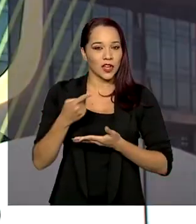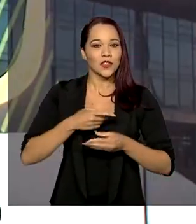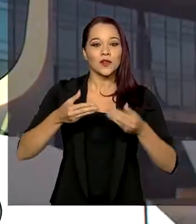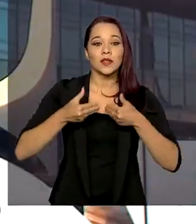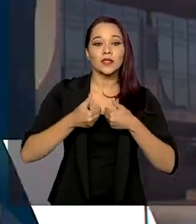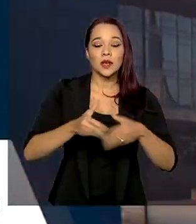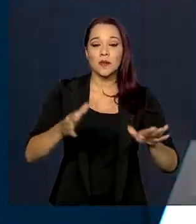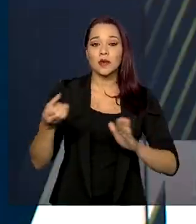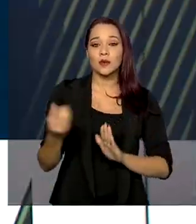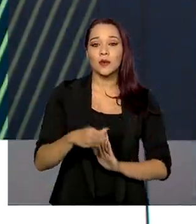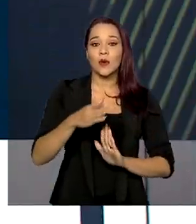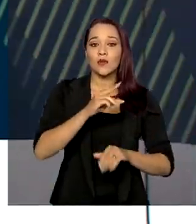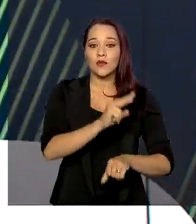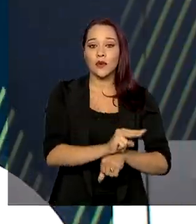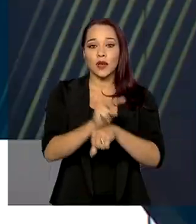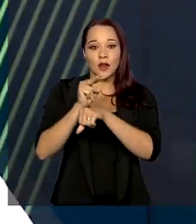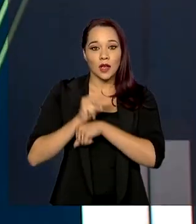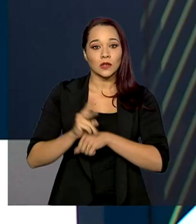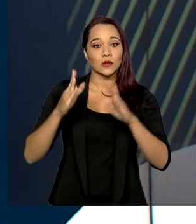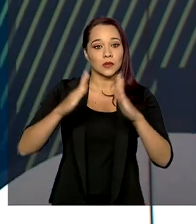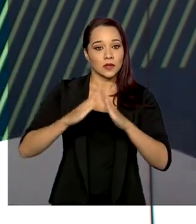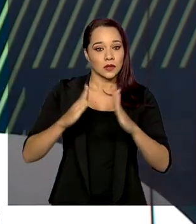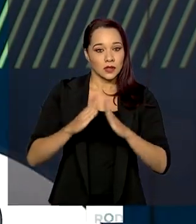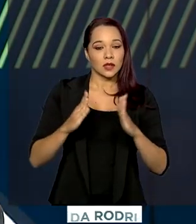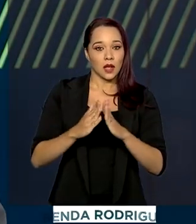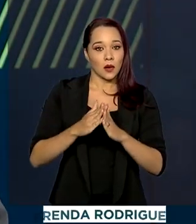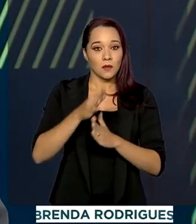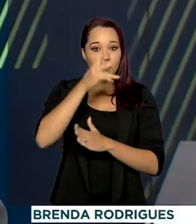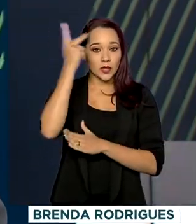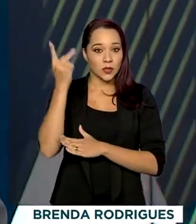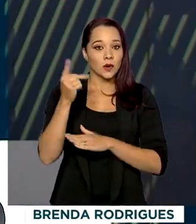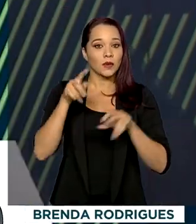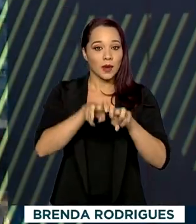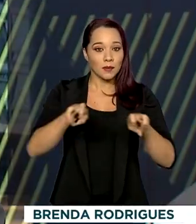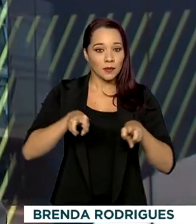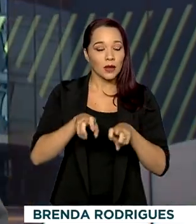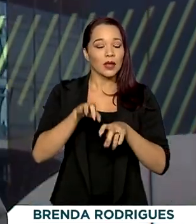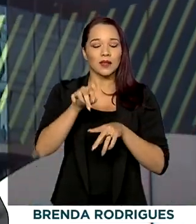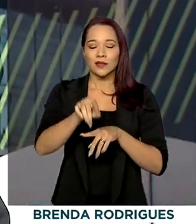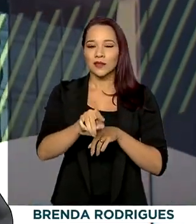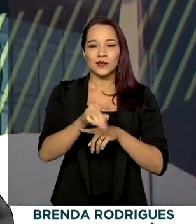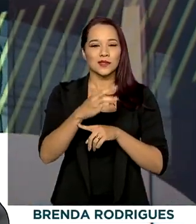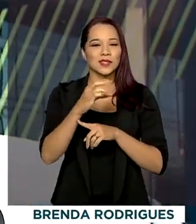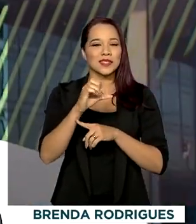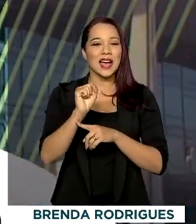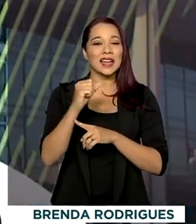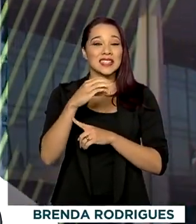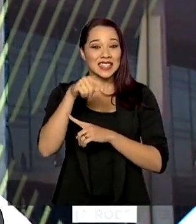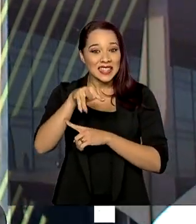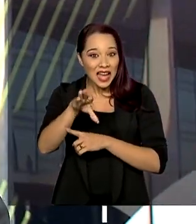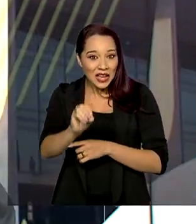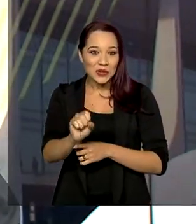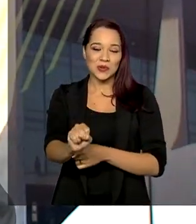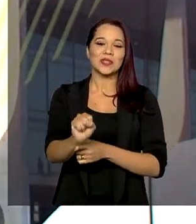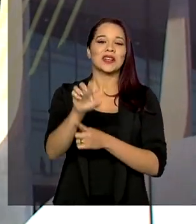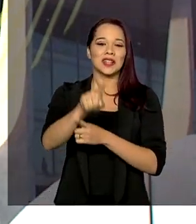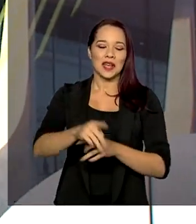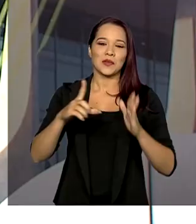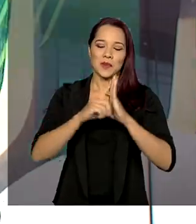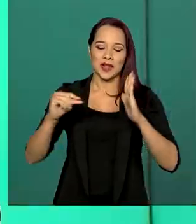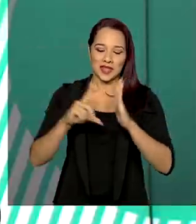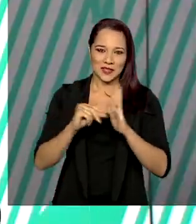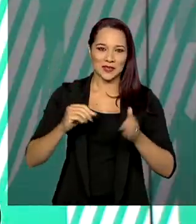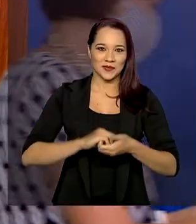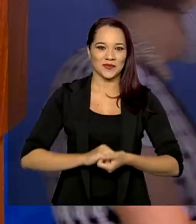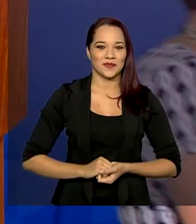lançamento do novo crédito habitacional para assentados, cerimônia no Palácio do Planalto. A repórter Luana Karen tem os detalhes.